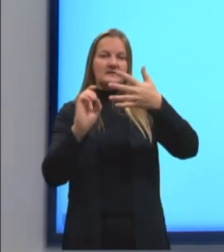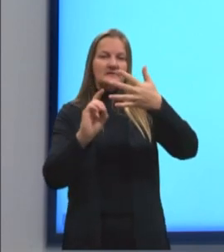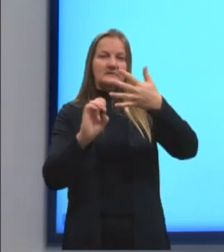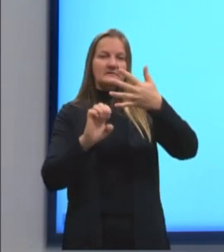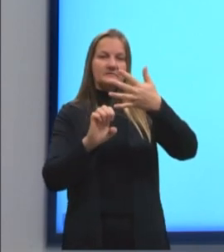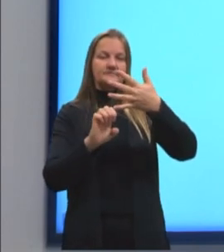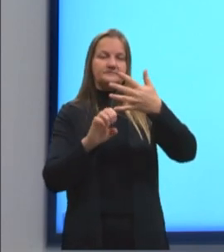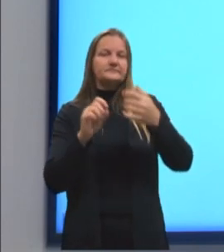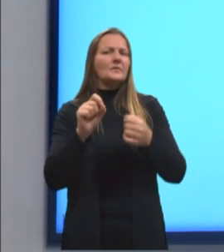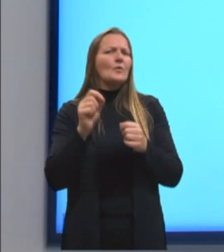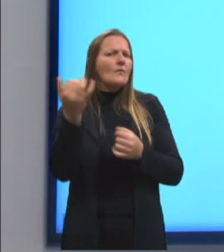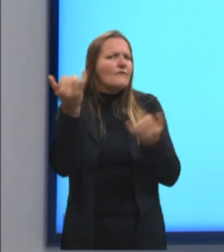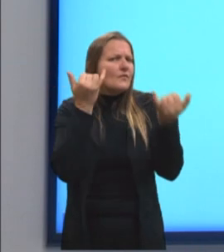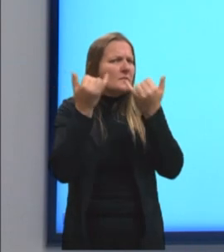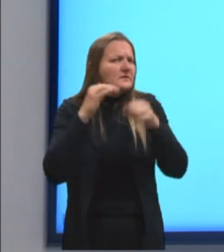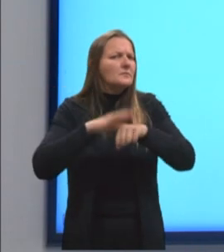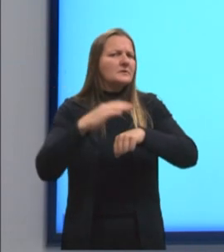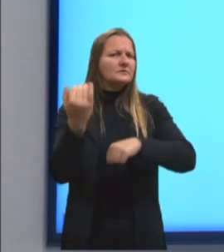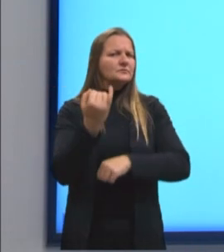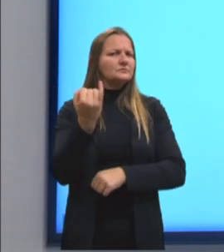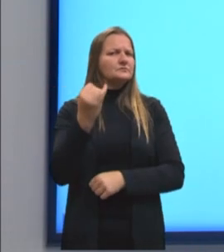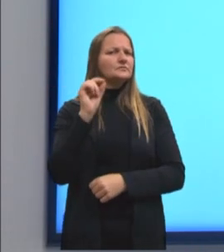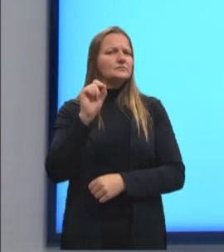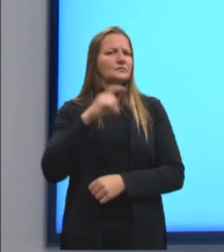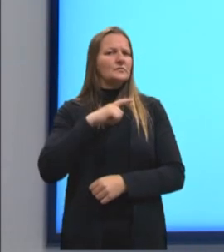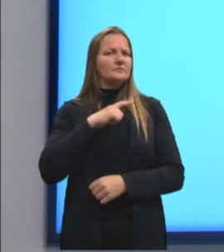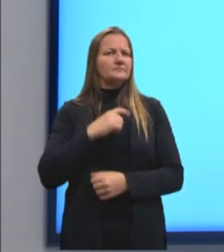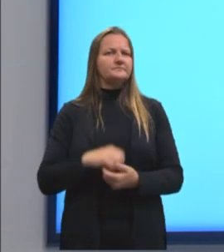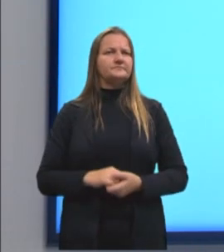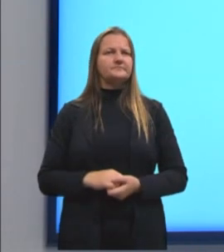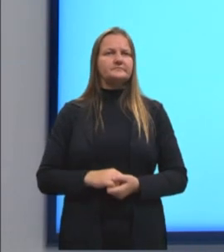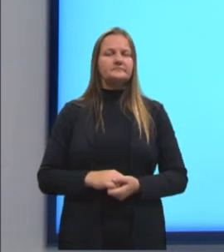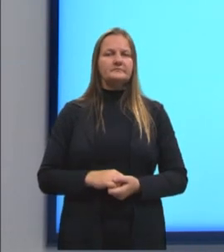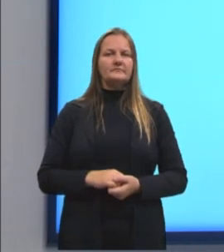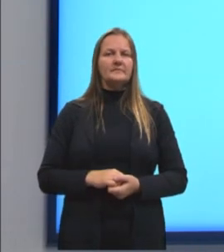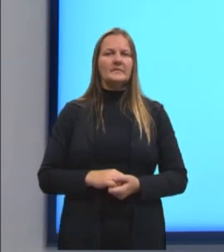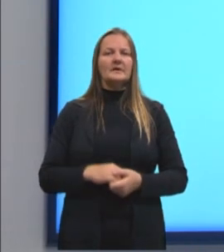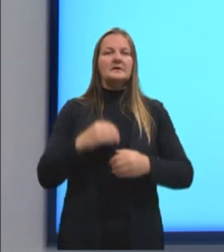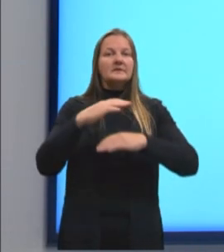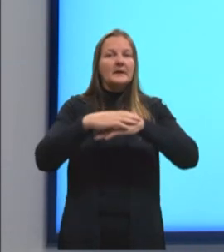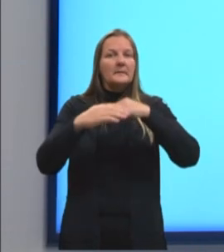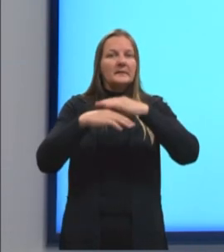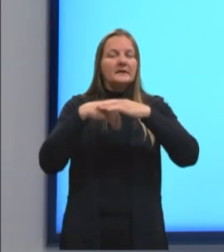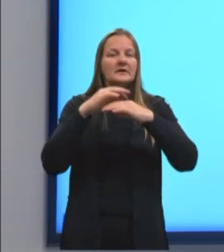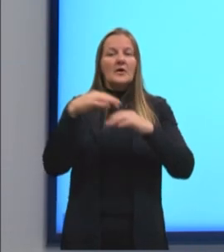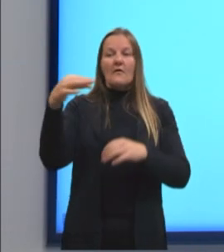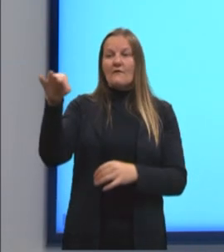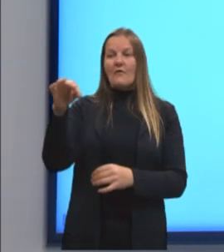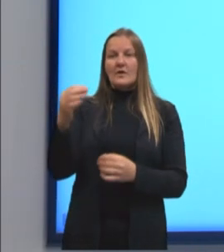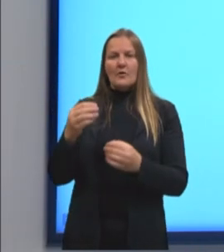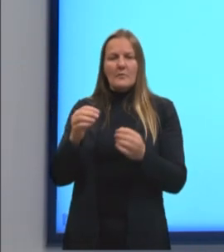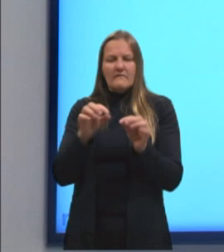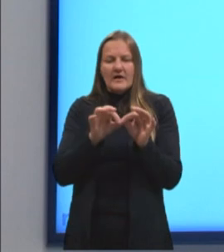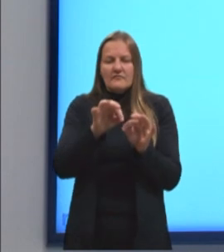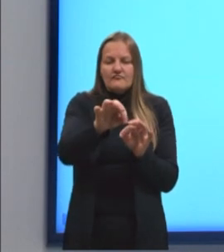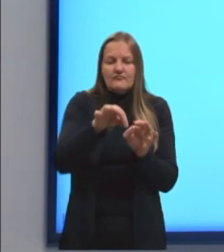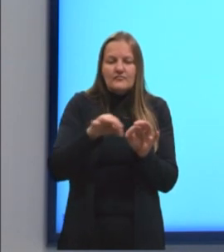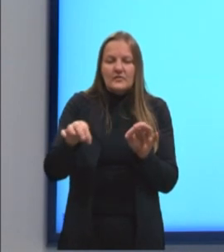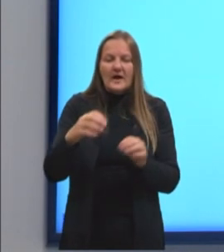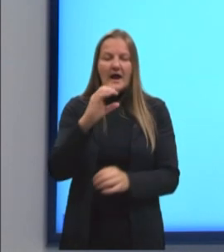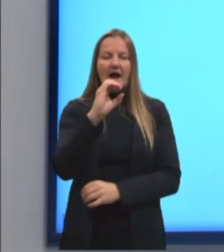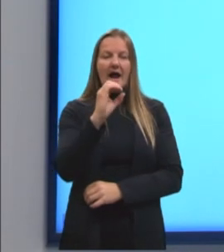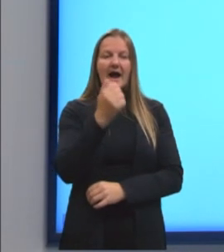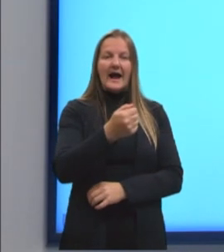Quais são as informações mais importantes que nós temos? Ele vai construir essa nova folha a partir de uma folha